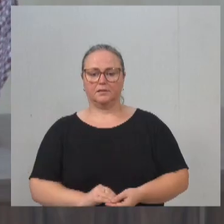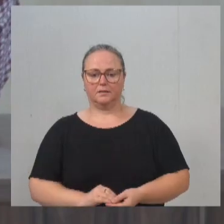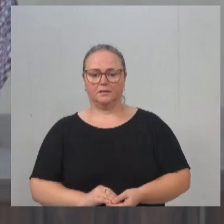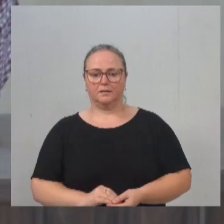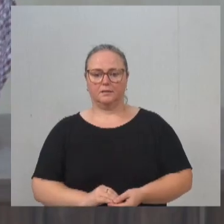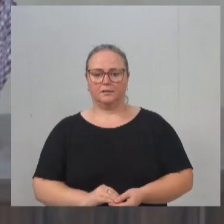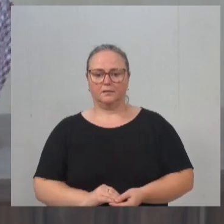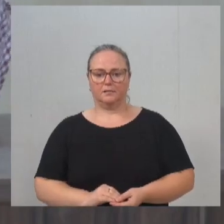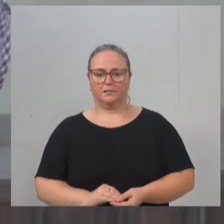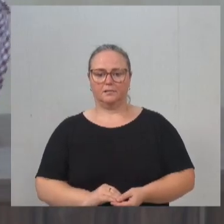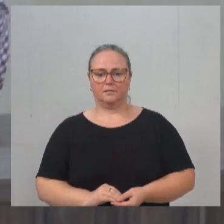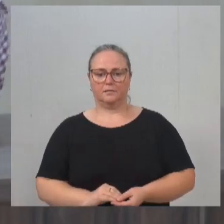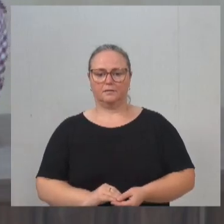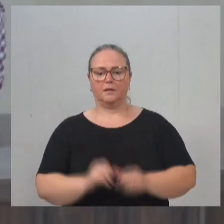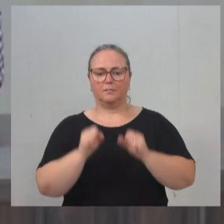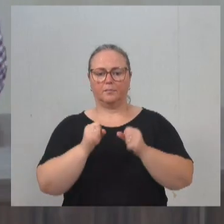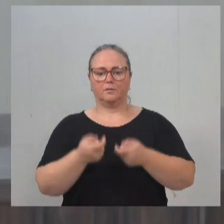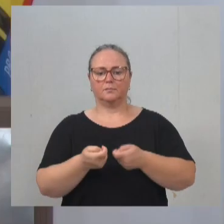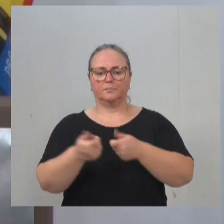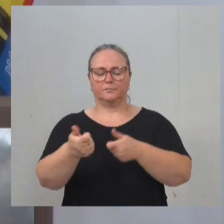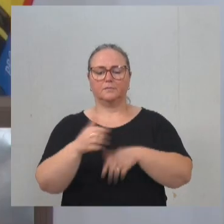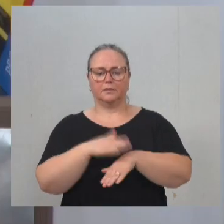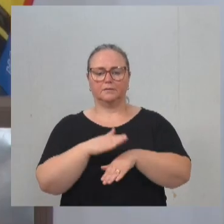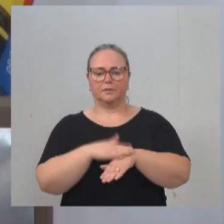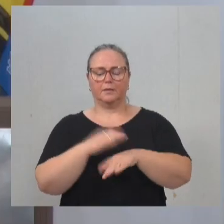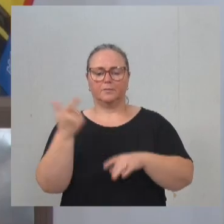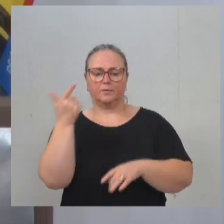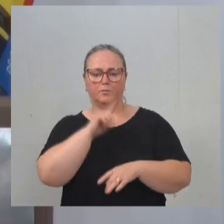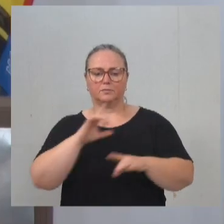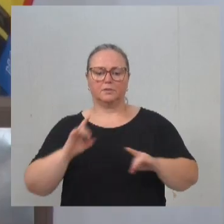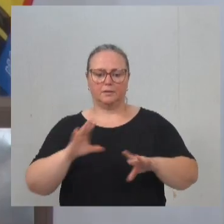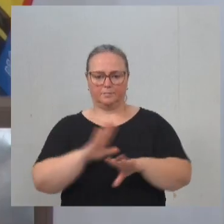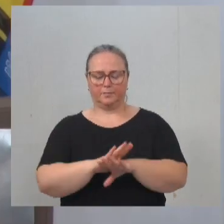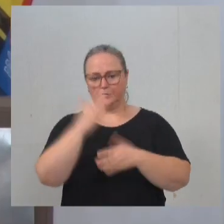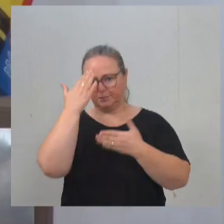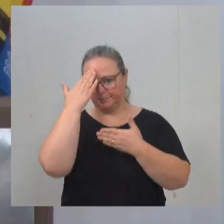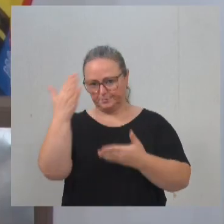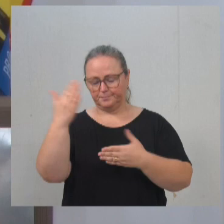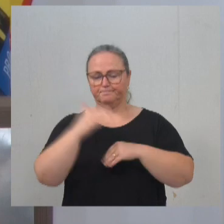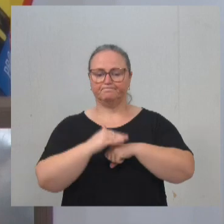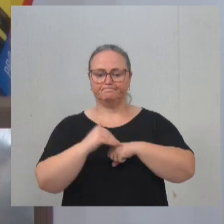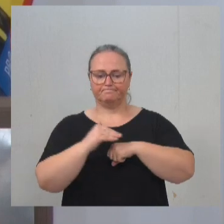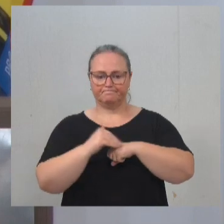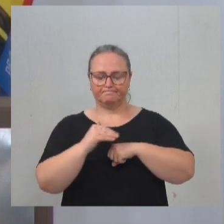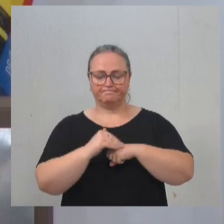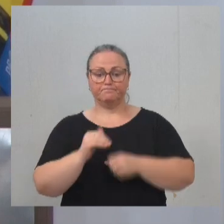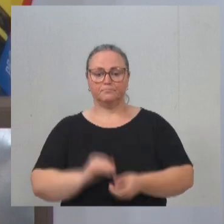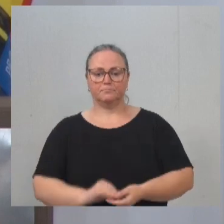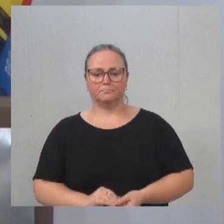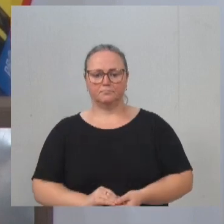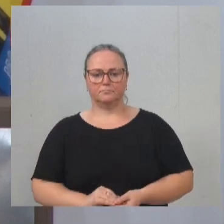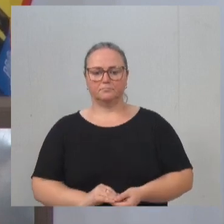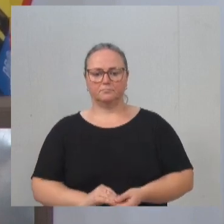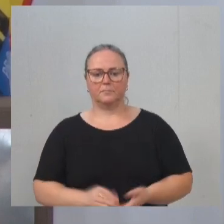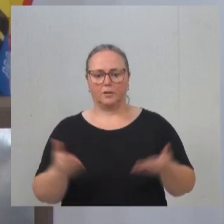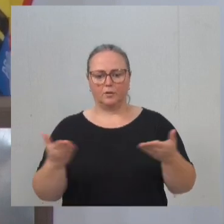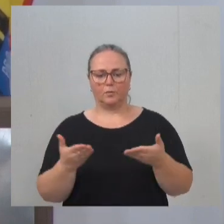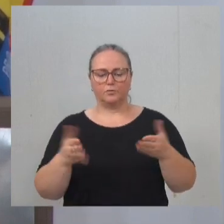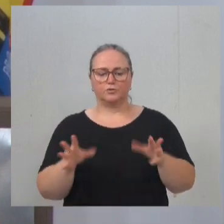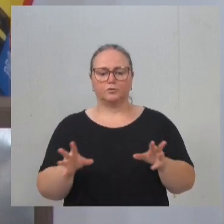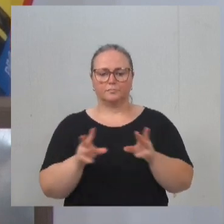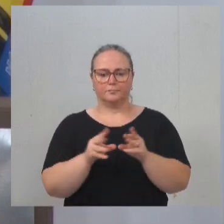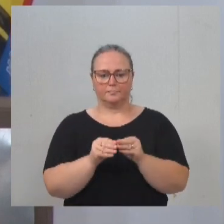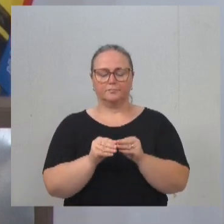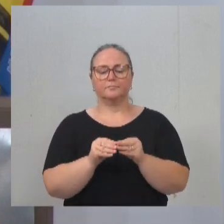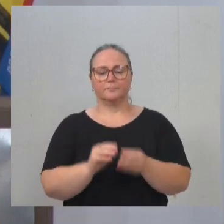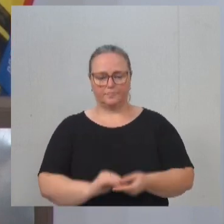minutos do meu tempo para a vossa excelência poder concluir. Perfeito. Na verdade, obrigado pela gentileza, vereador Maurício. Mas por hoje até seria isso. Então